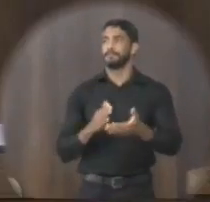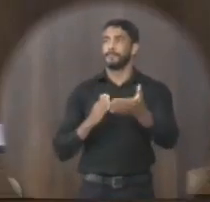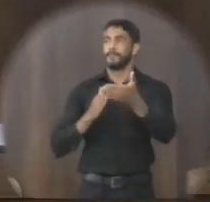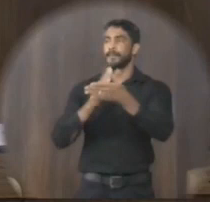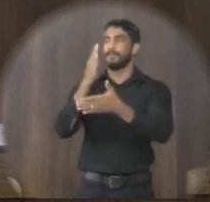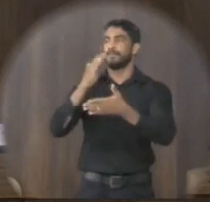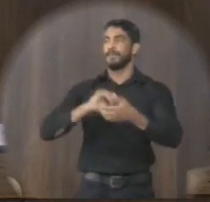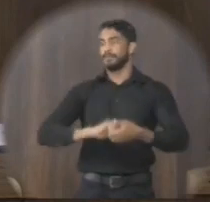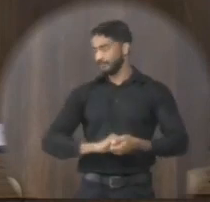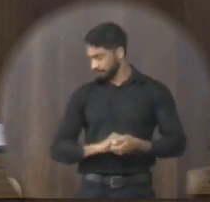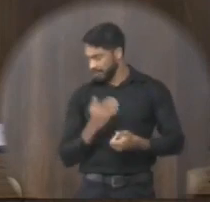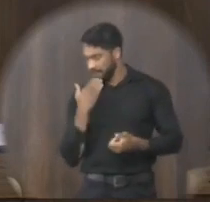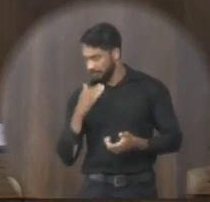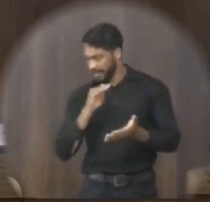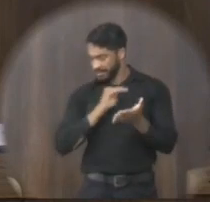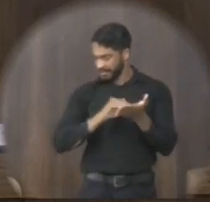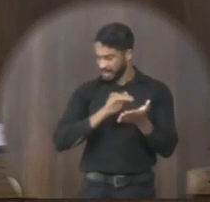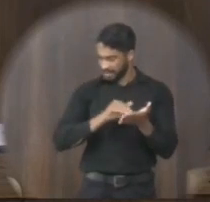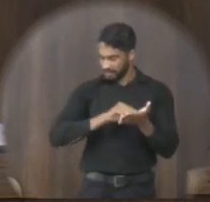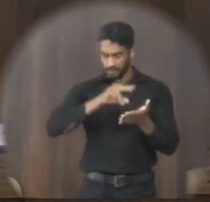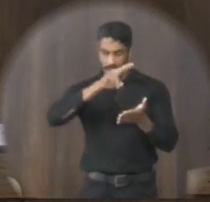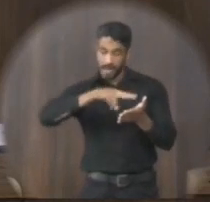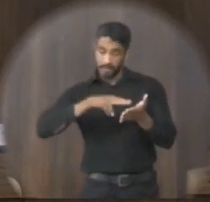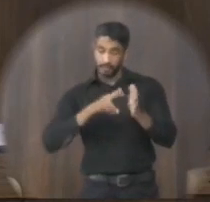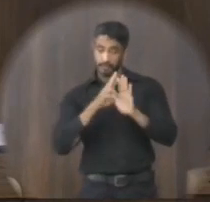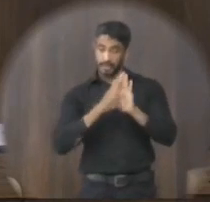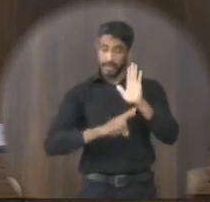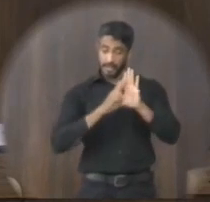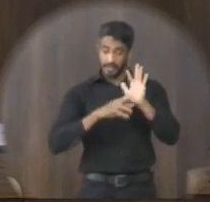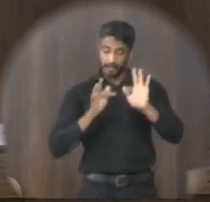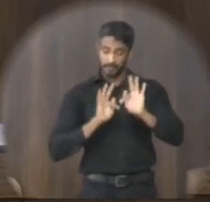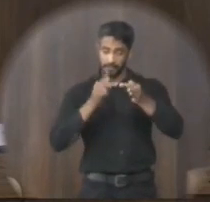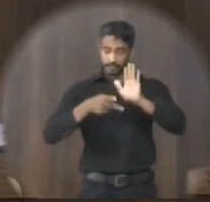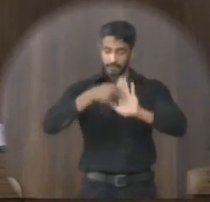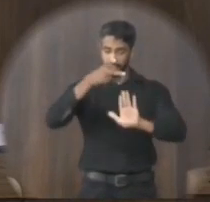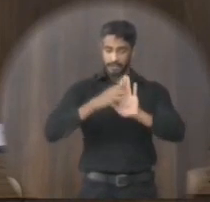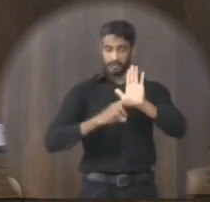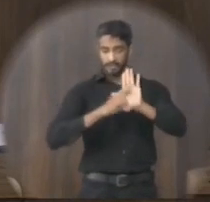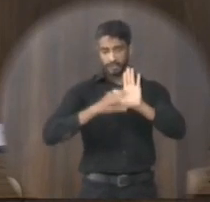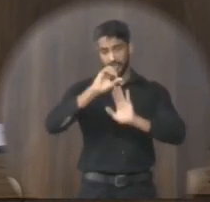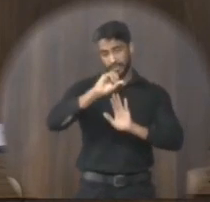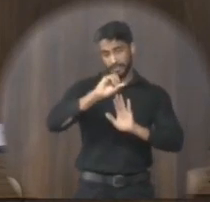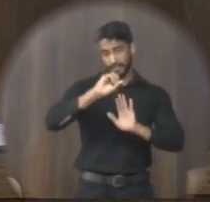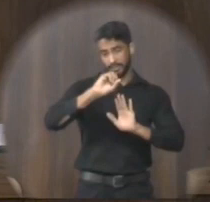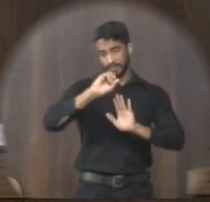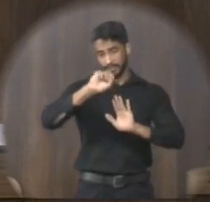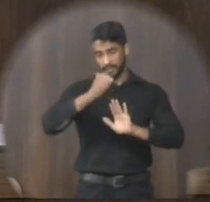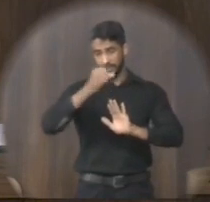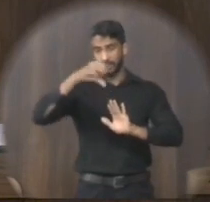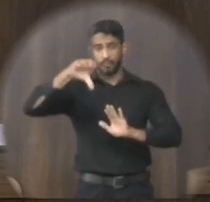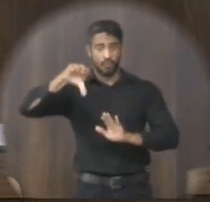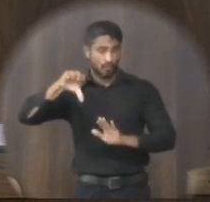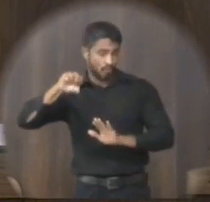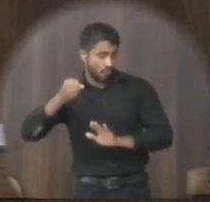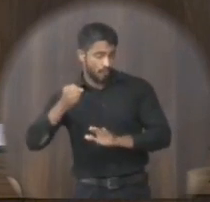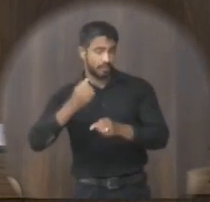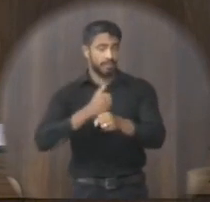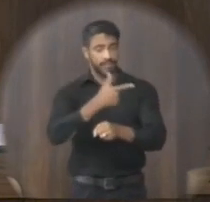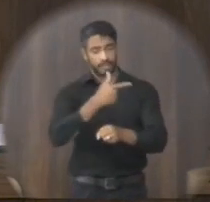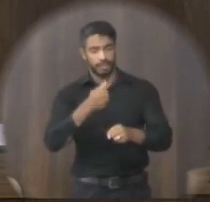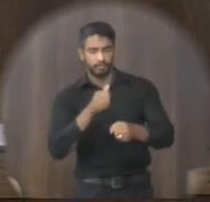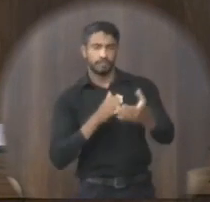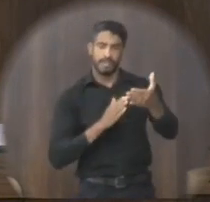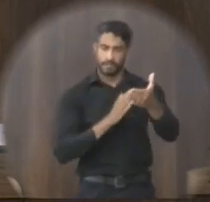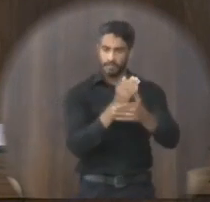Aprovado Solicito ao seu secretário que faça a leitura da redação final do projeto de resolução número 08-2021 que deu forma ao projeto